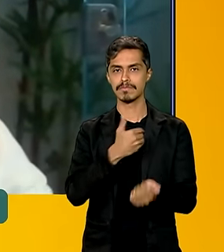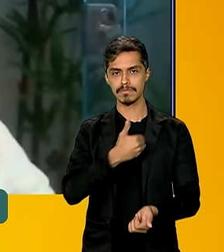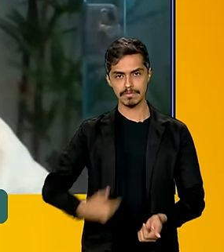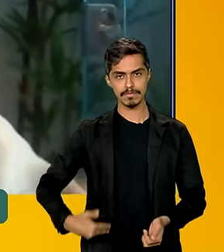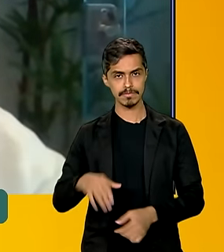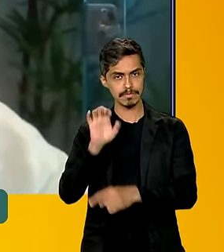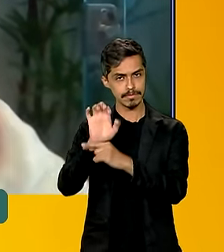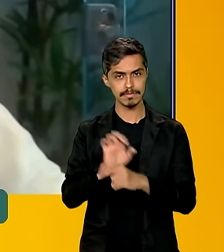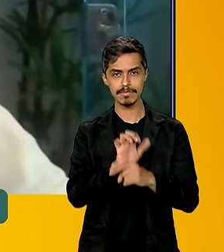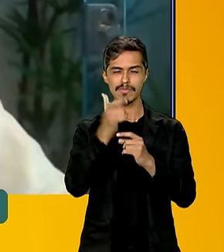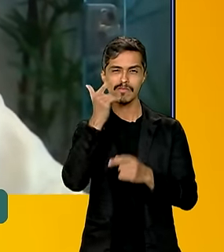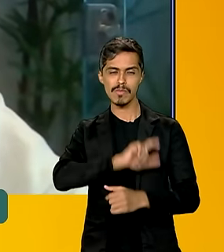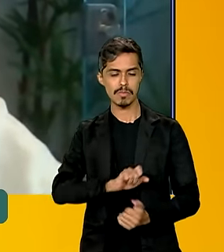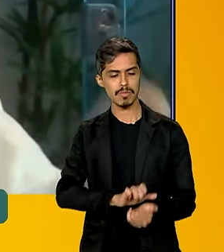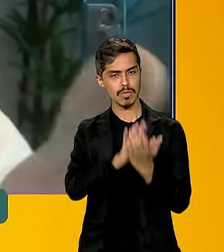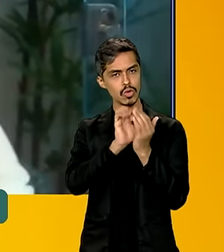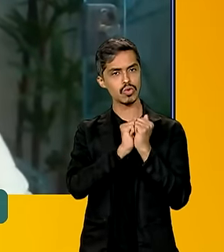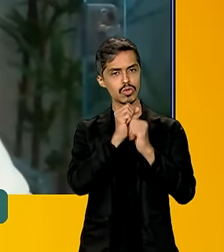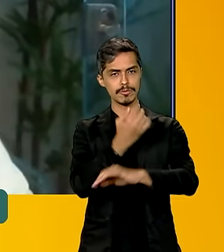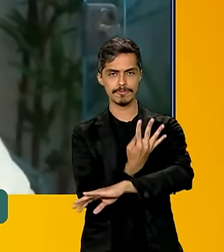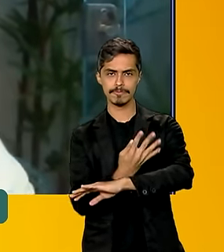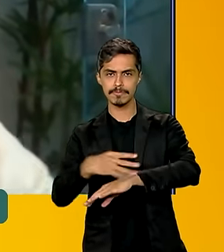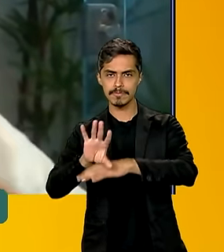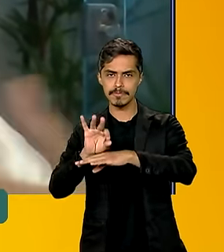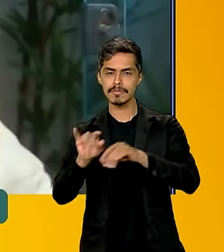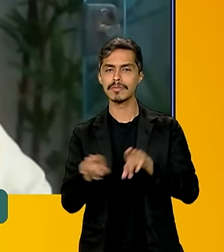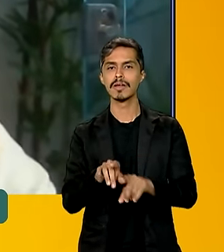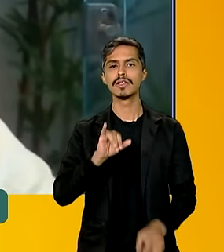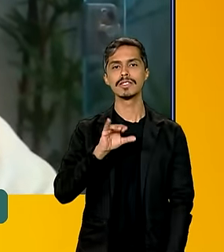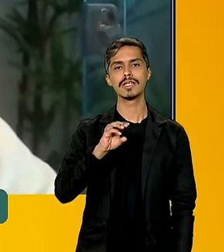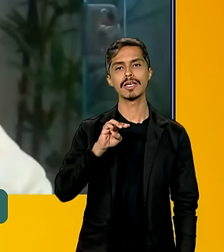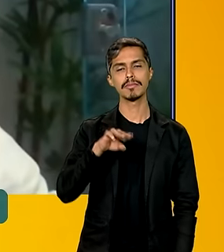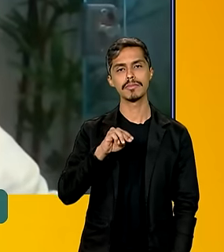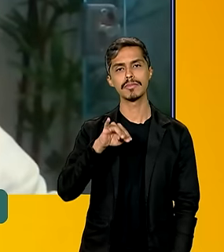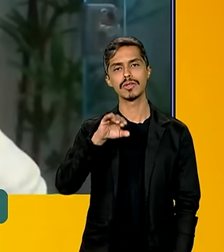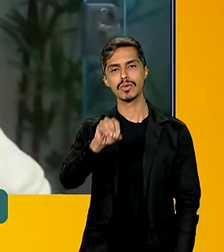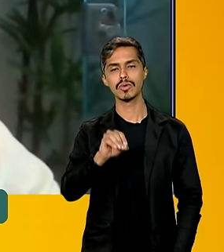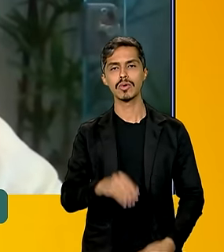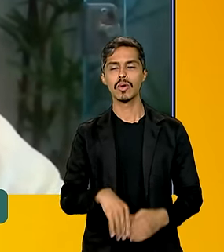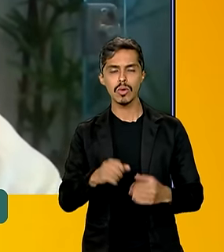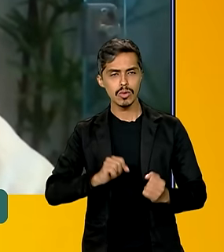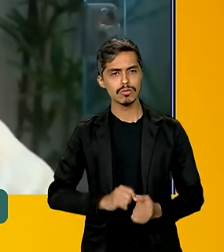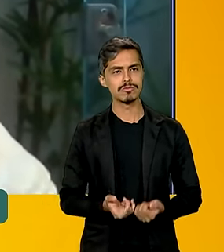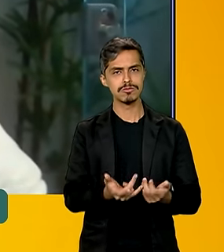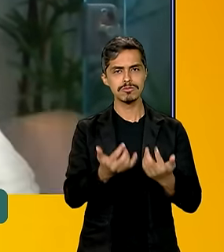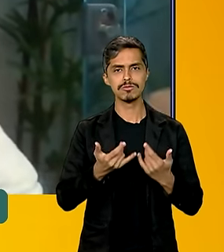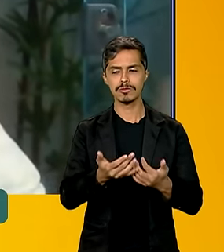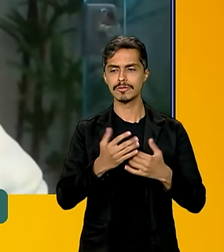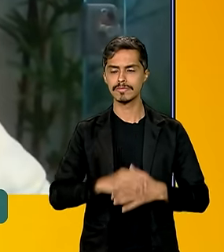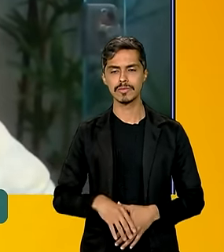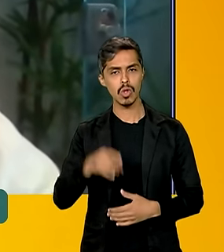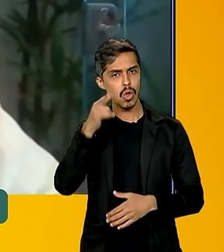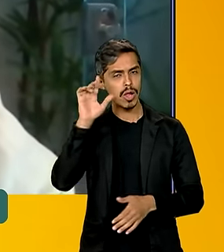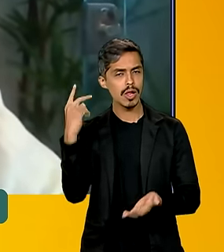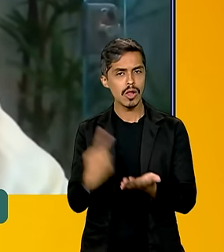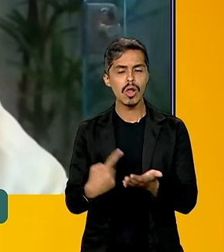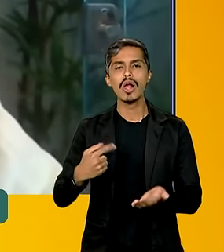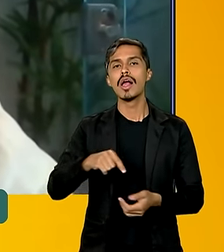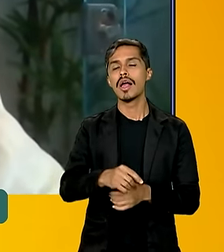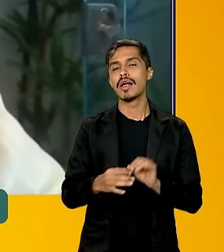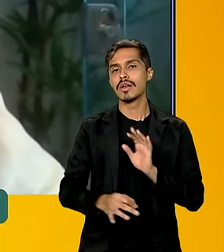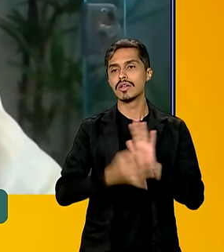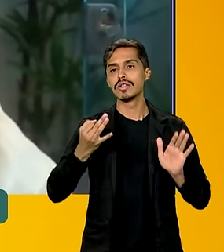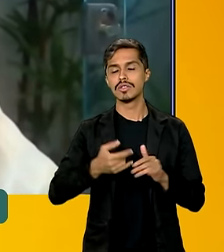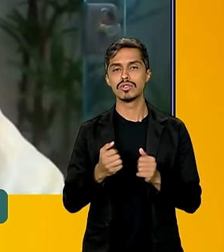estaduais, para poder enfrentar, junto com o Ibama e o ICMBio, os incêndios florestais do Pantanal e na Amazônia. E ontem, esse pacto foi assinado com o